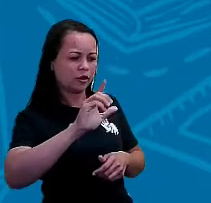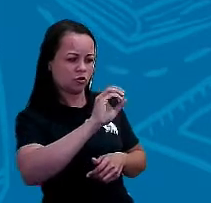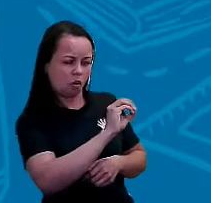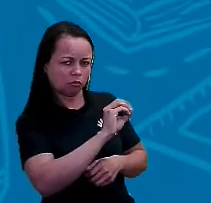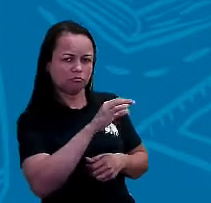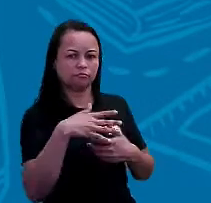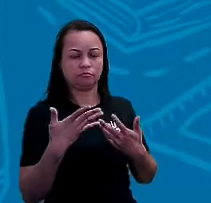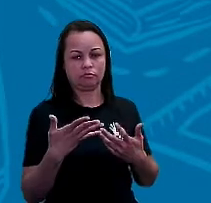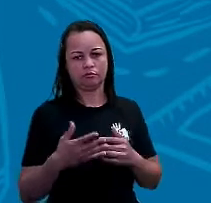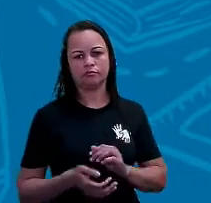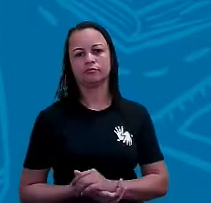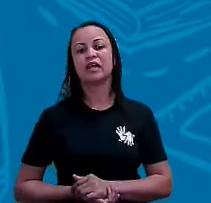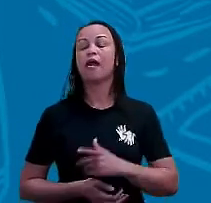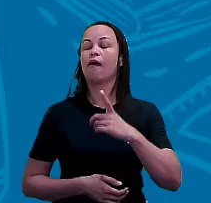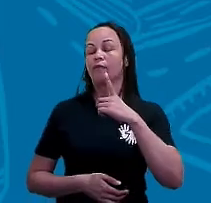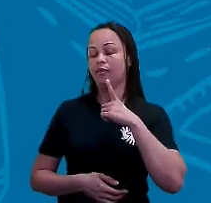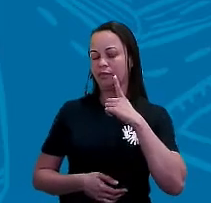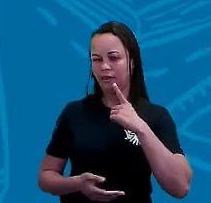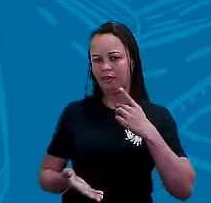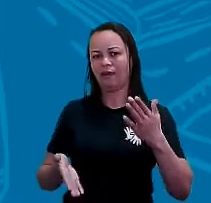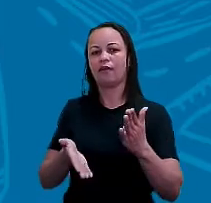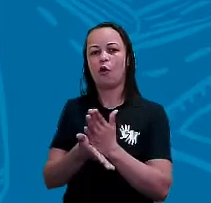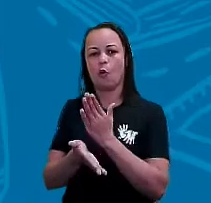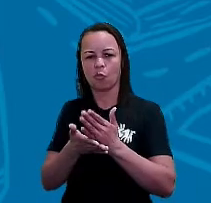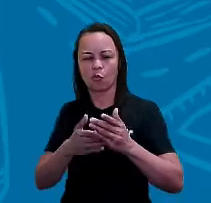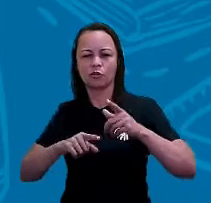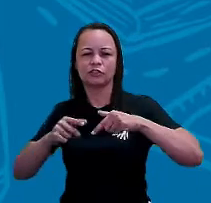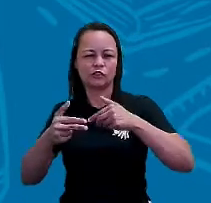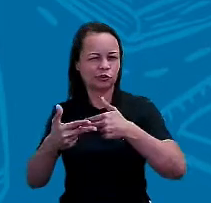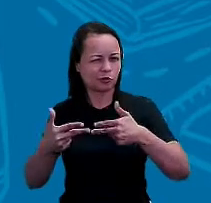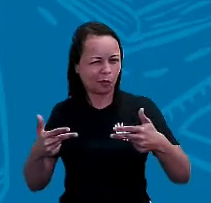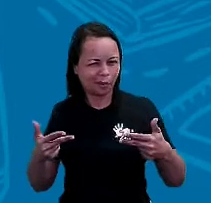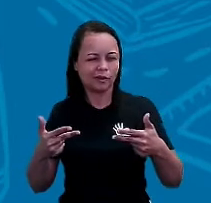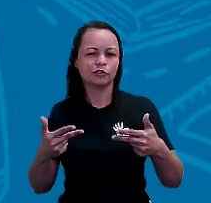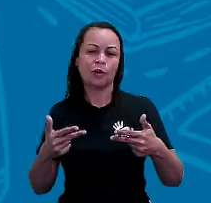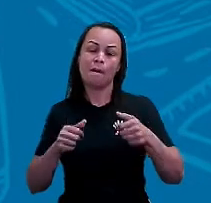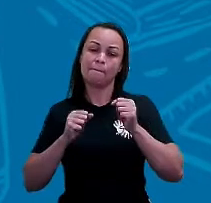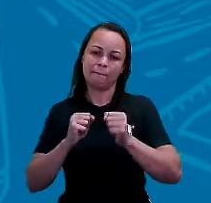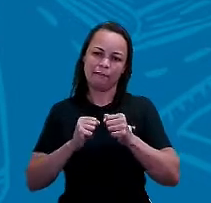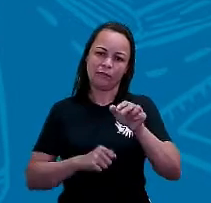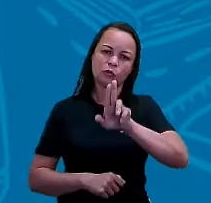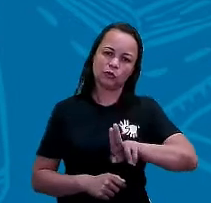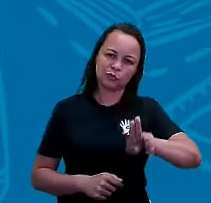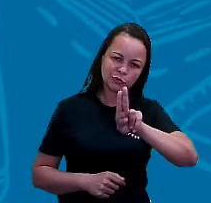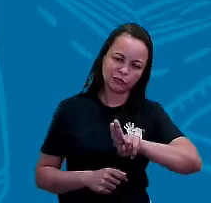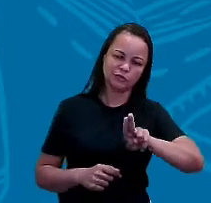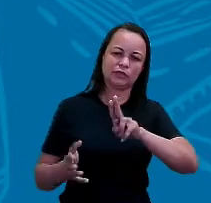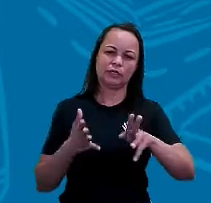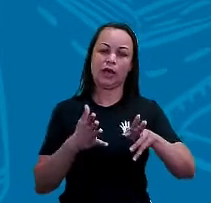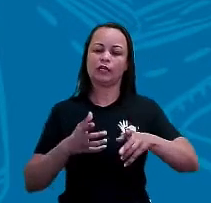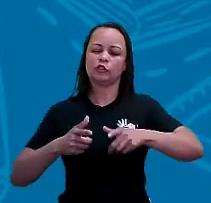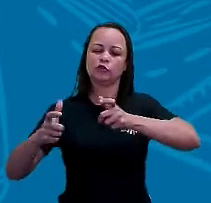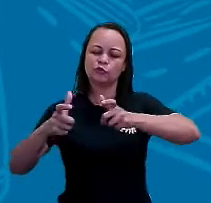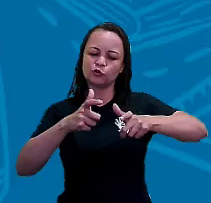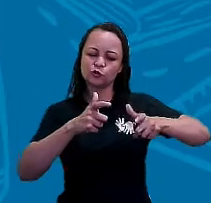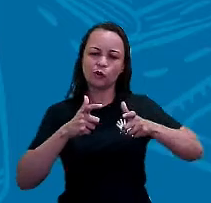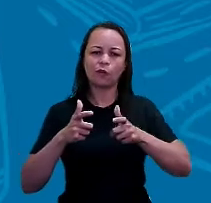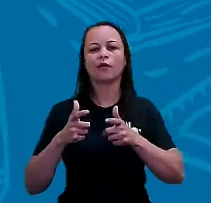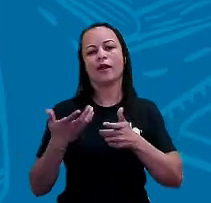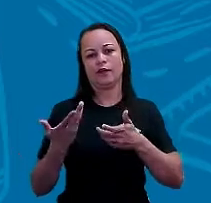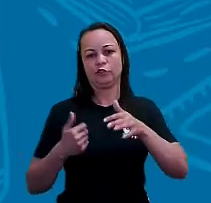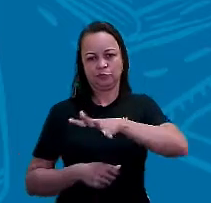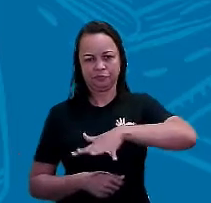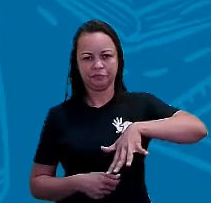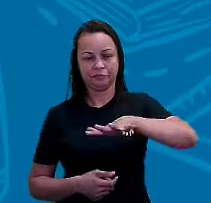Existem alguns instrumentos, né? Que a gente pode utilizar para conseguir se localizar em determinados locais, no espaço,